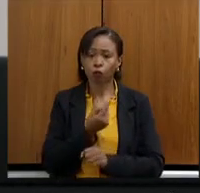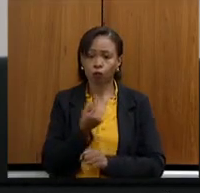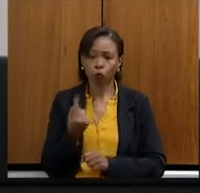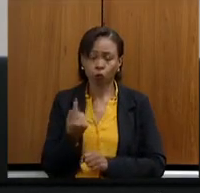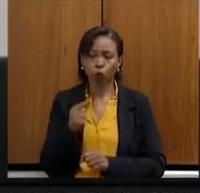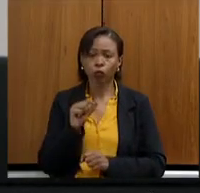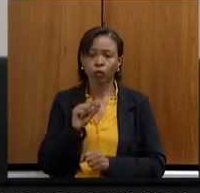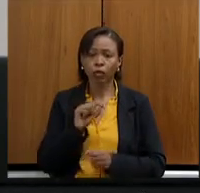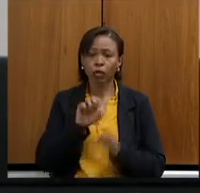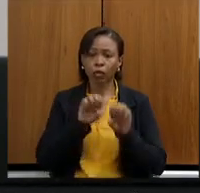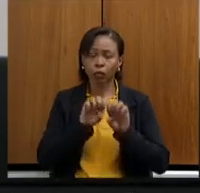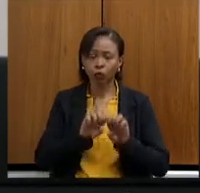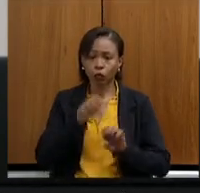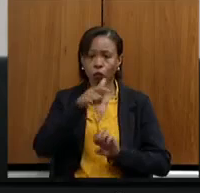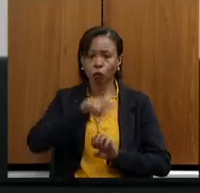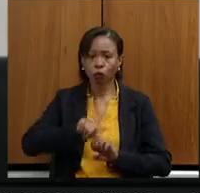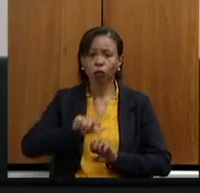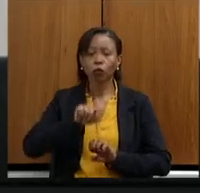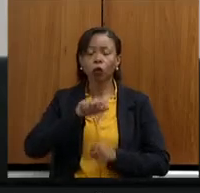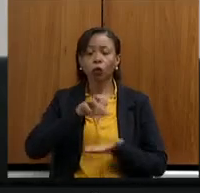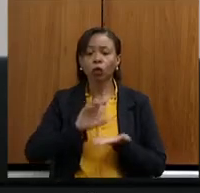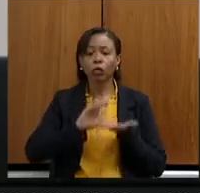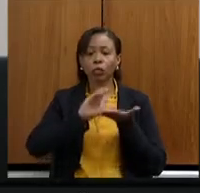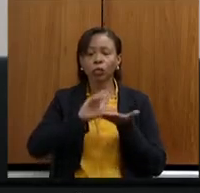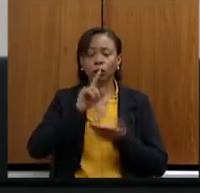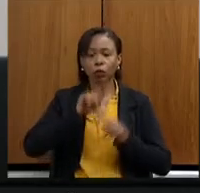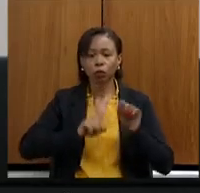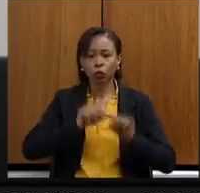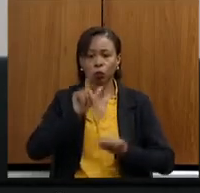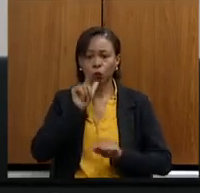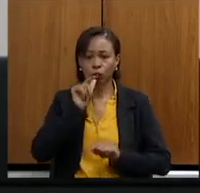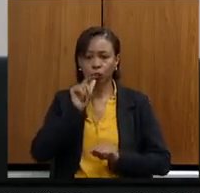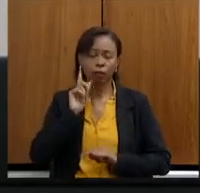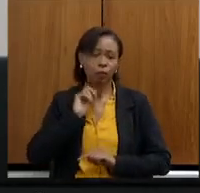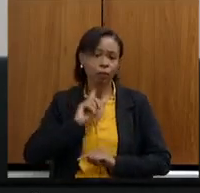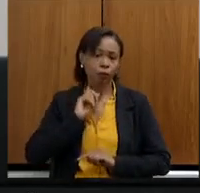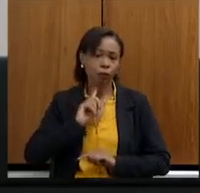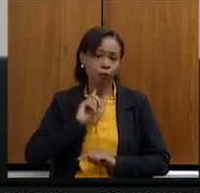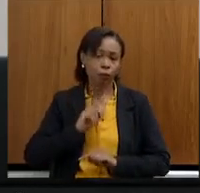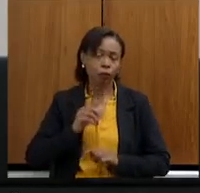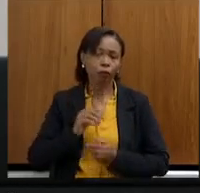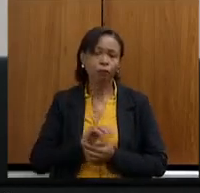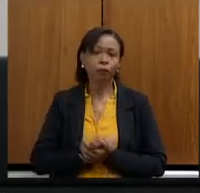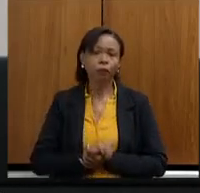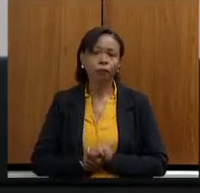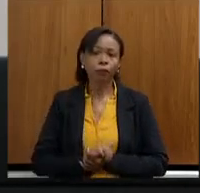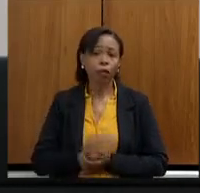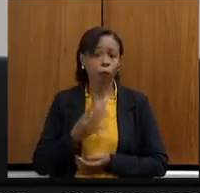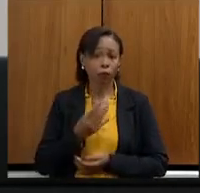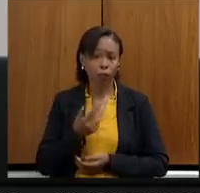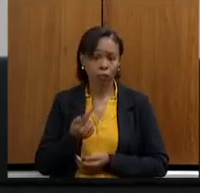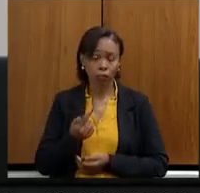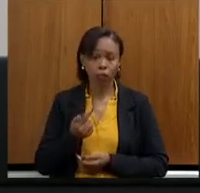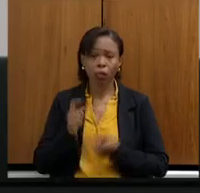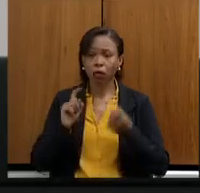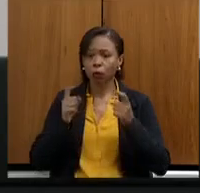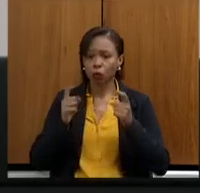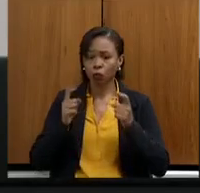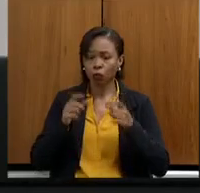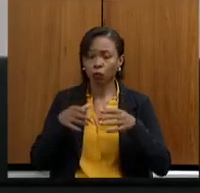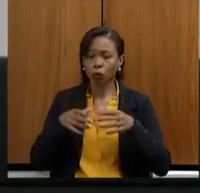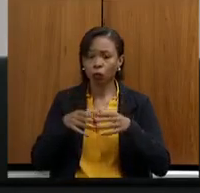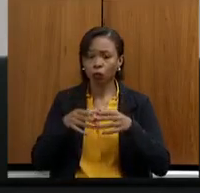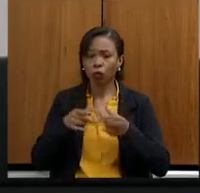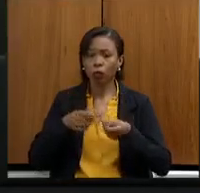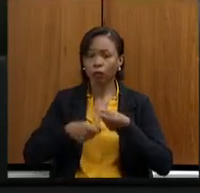reestruturação do Conselho Estadual de Recursos Índios de Minas Gerais, conforme encaminhamento da 47ª reunião extraordinária da Comissão de